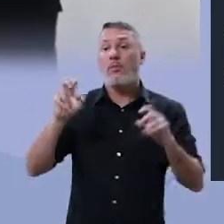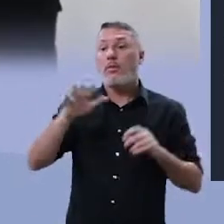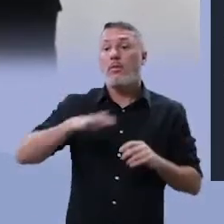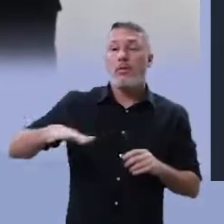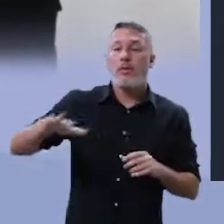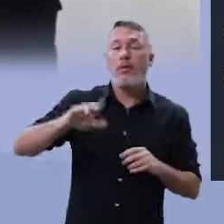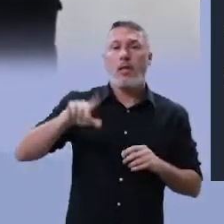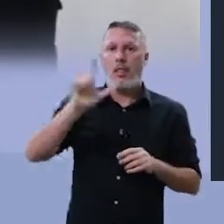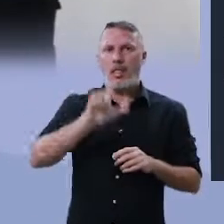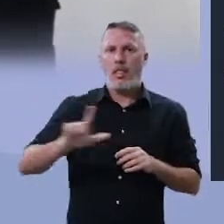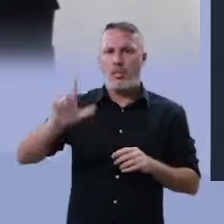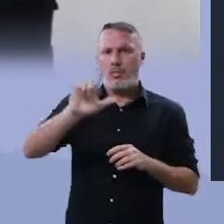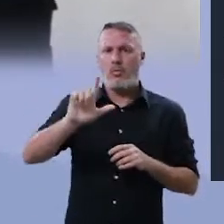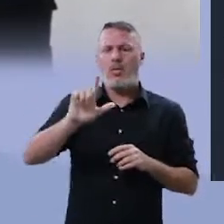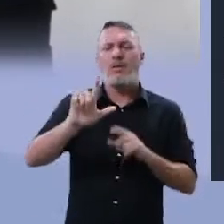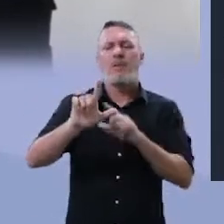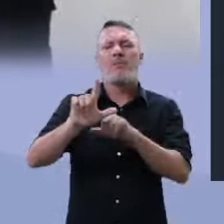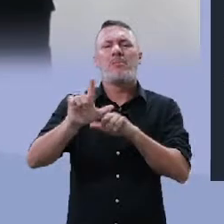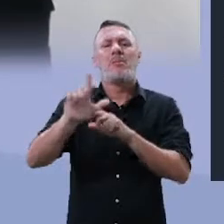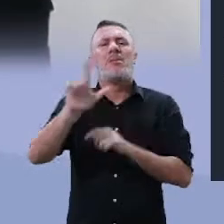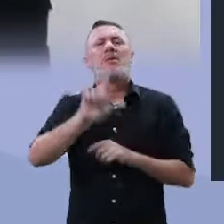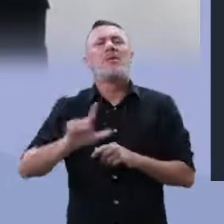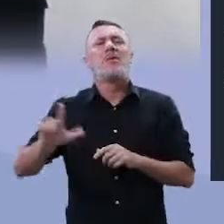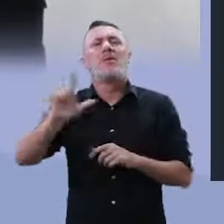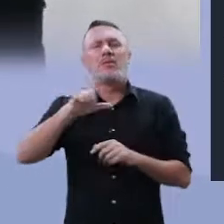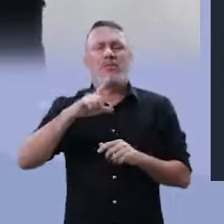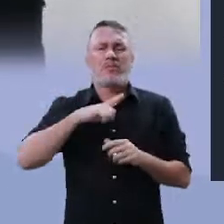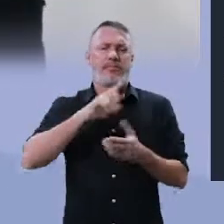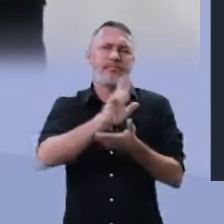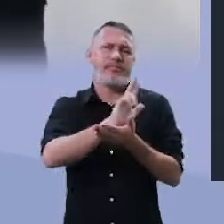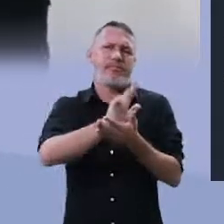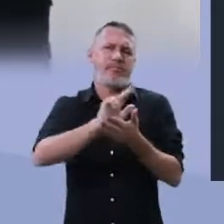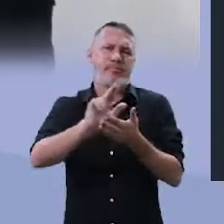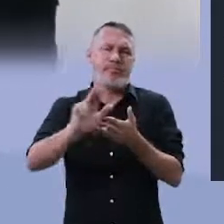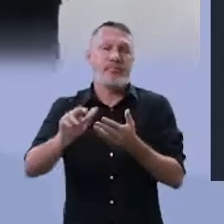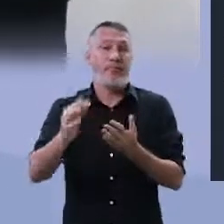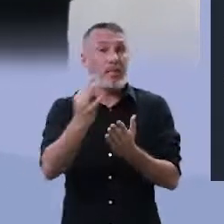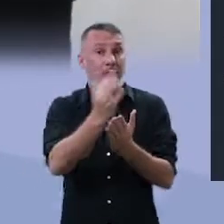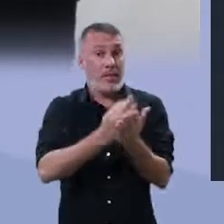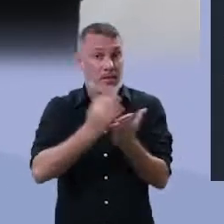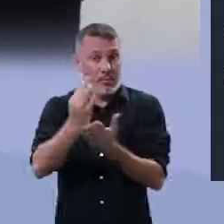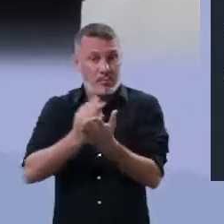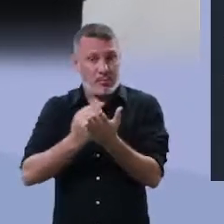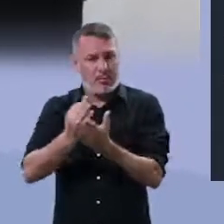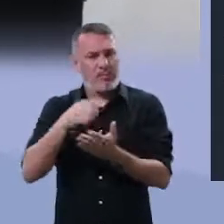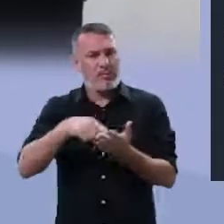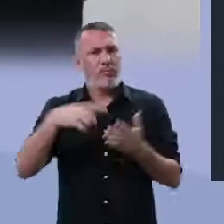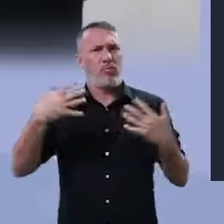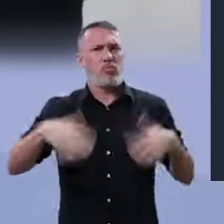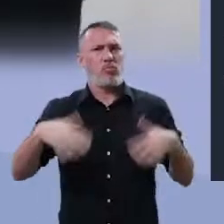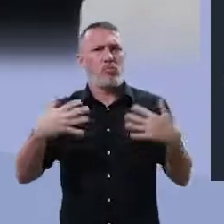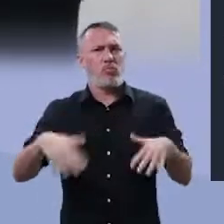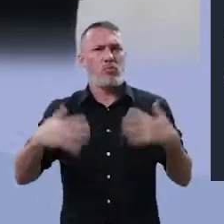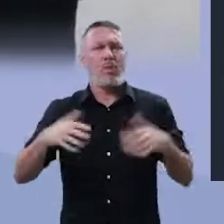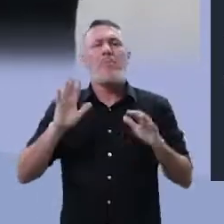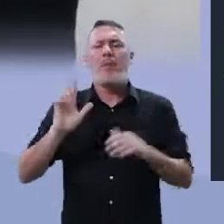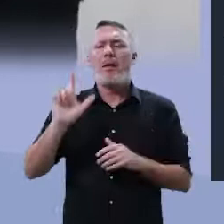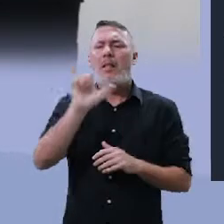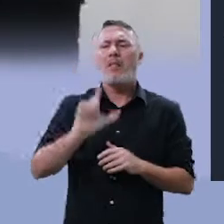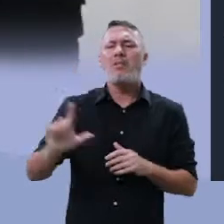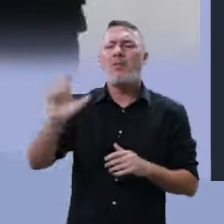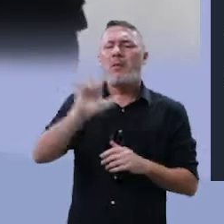A literatura tem múltiplas funções, o texto literário é riquíssimo. E para que, afinal,